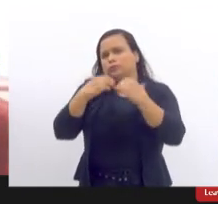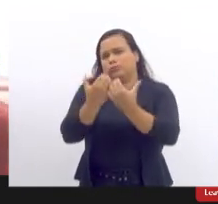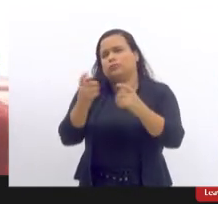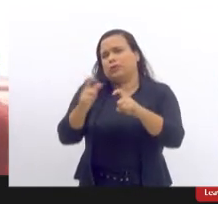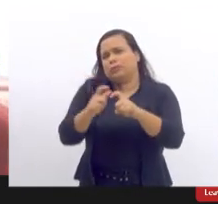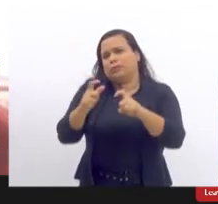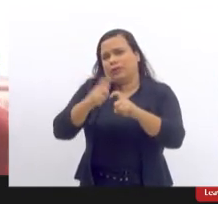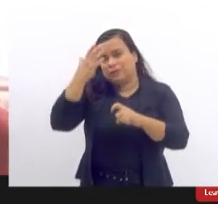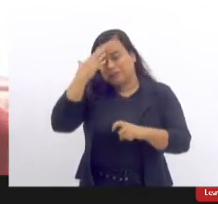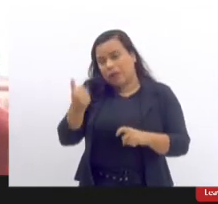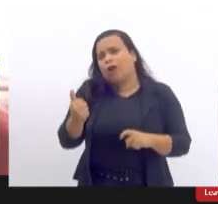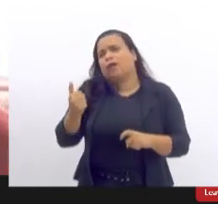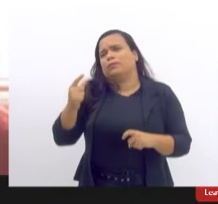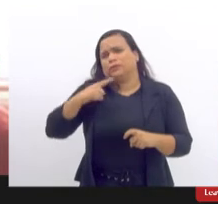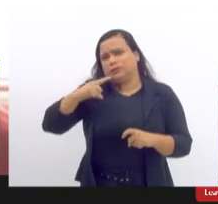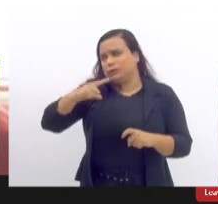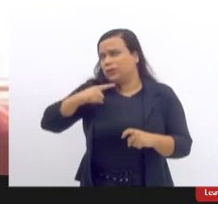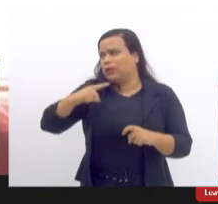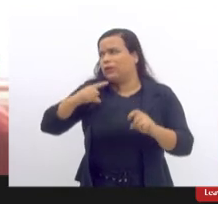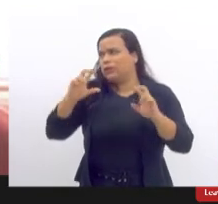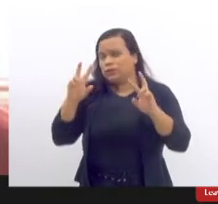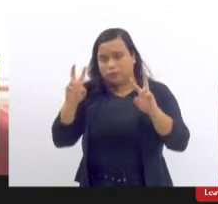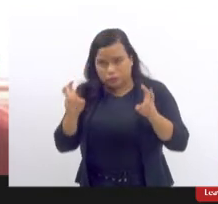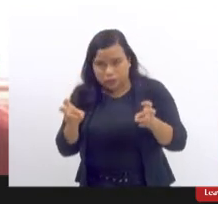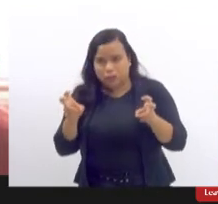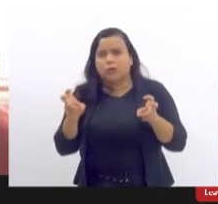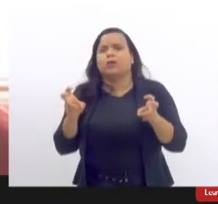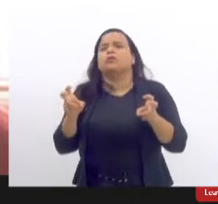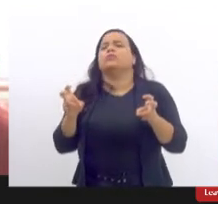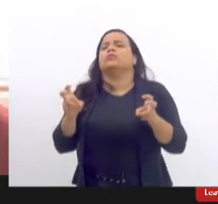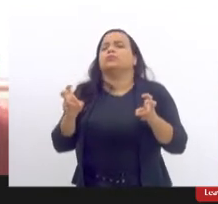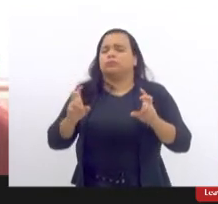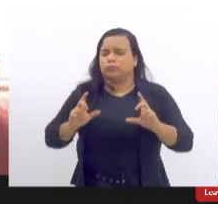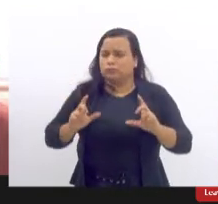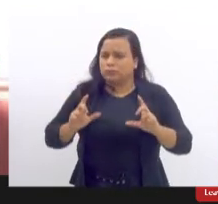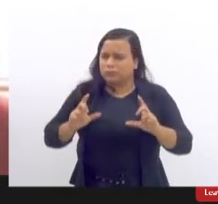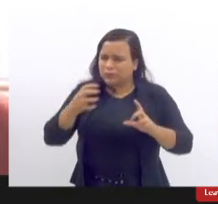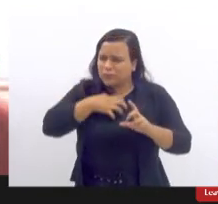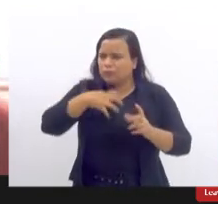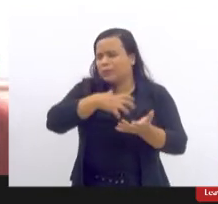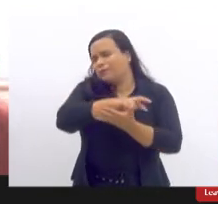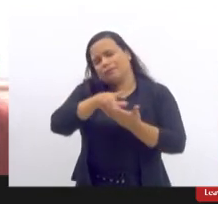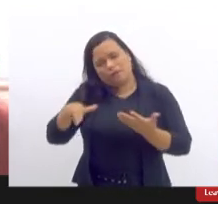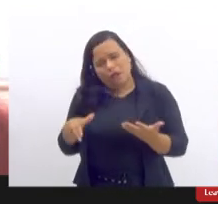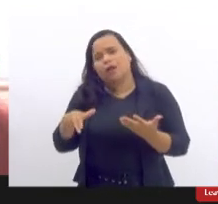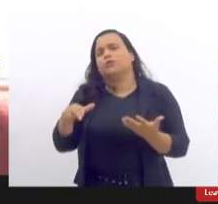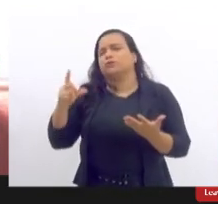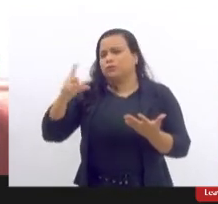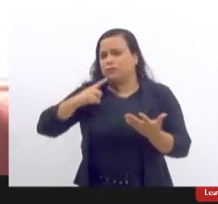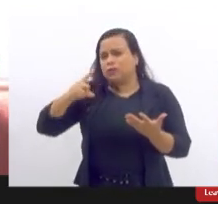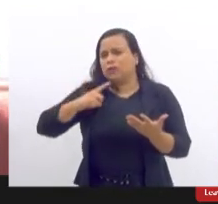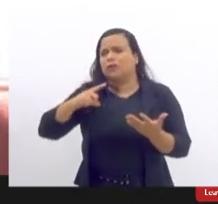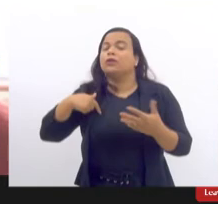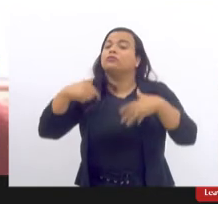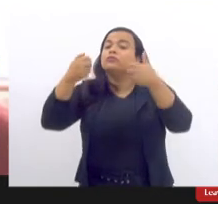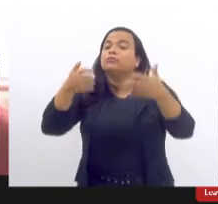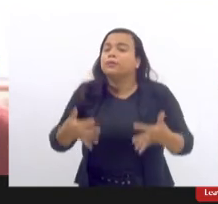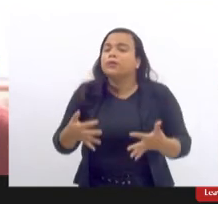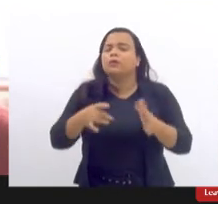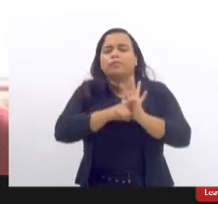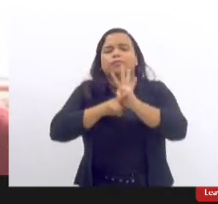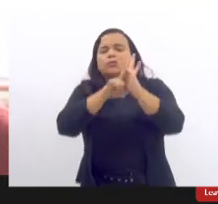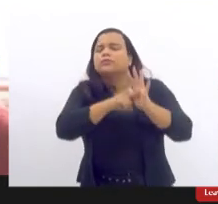essa questão de reações adversas e aí eu digo isso porque numa pesquisa